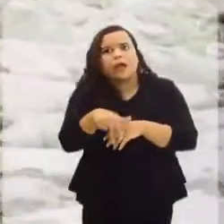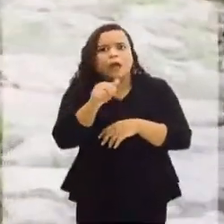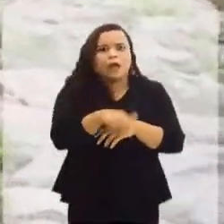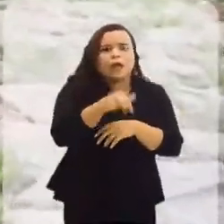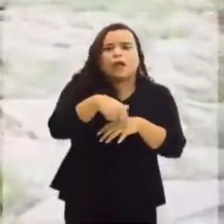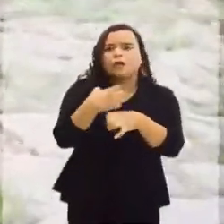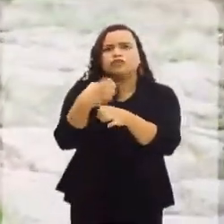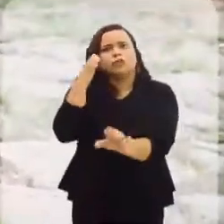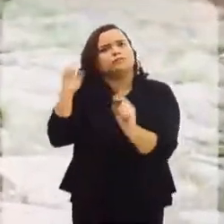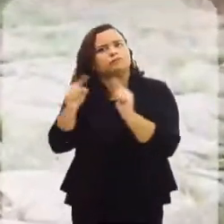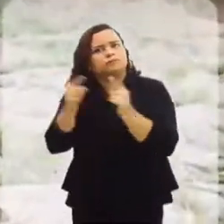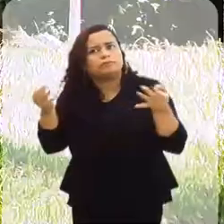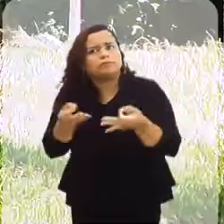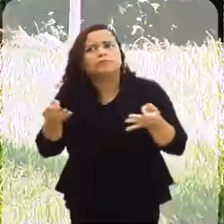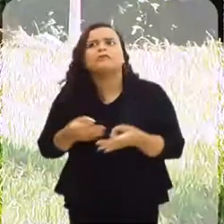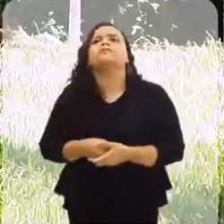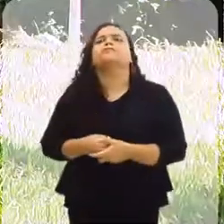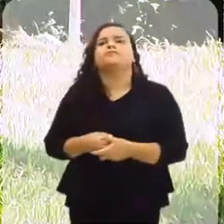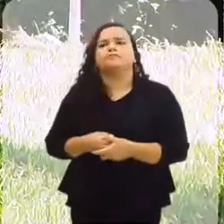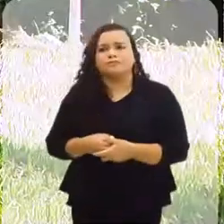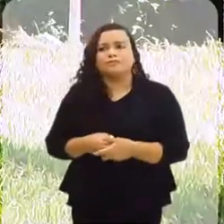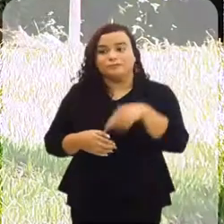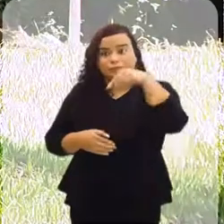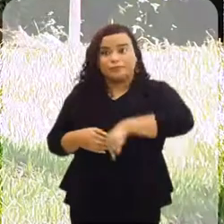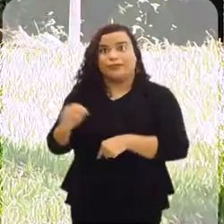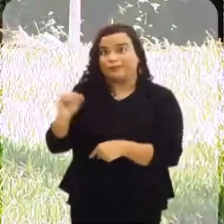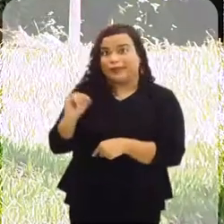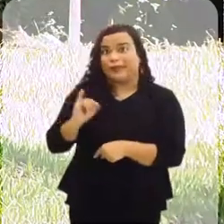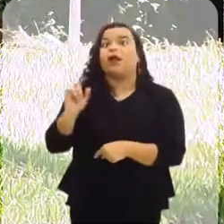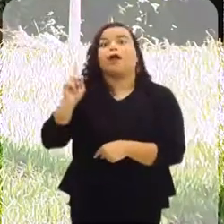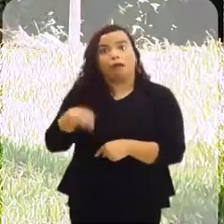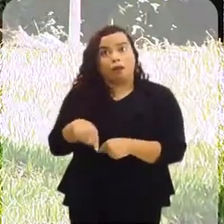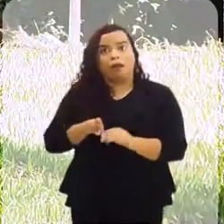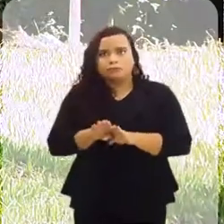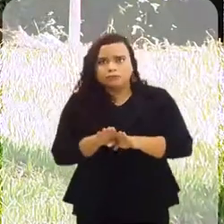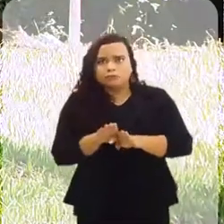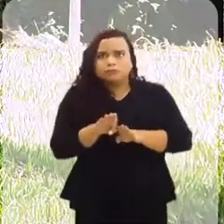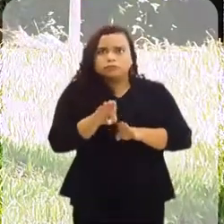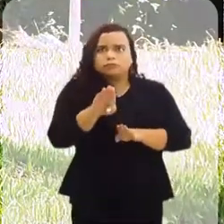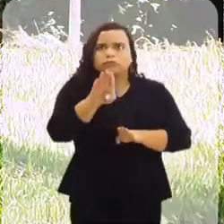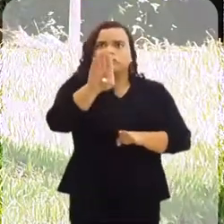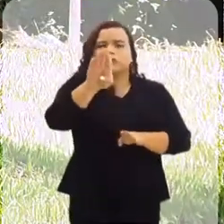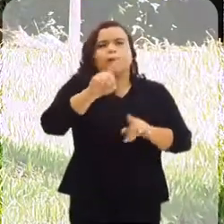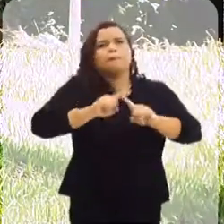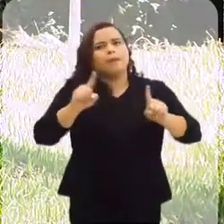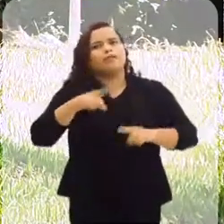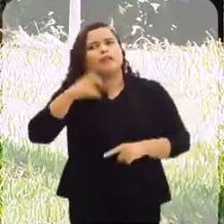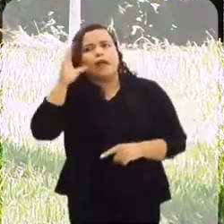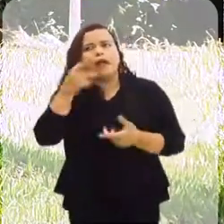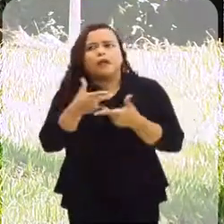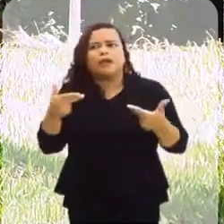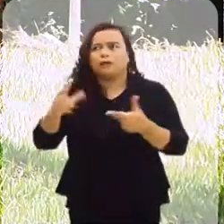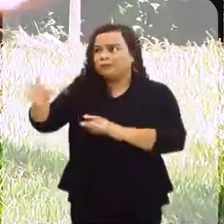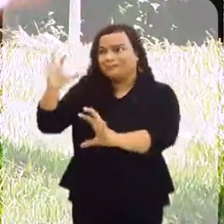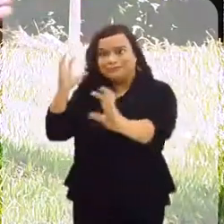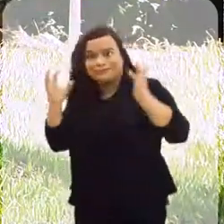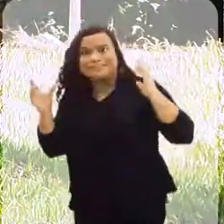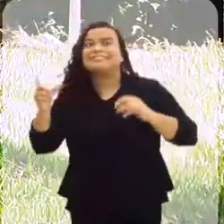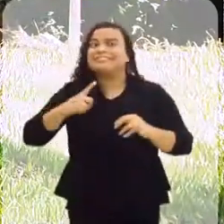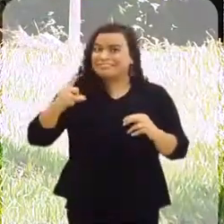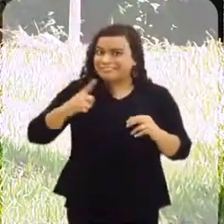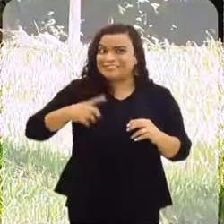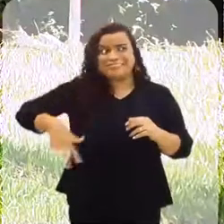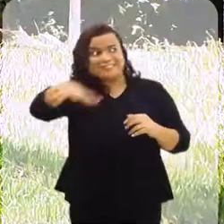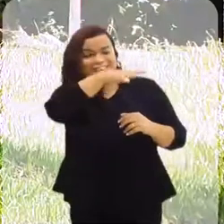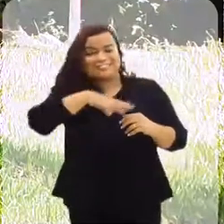nessa engenharia. E é um trecho, nesse caso de Itaguaí, íngreme, porém, com várias curiosidades. Nós estamos no meio da